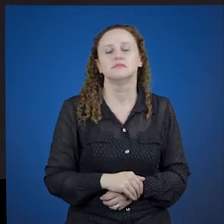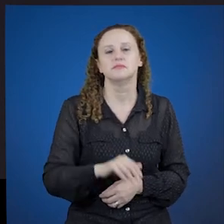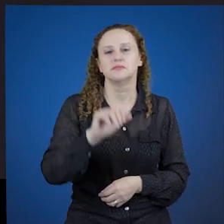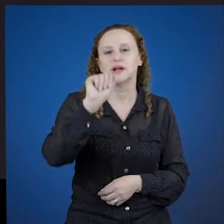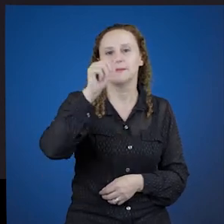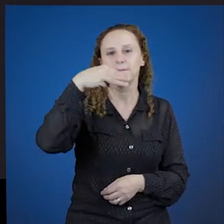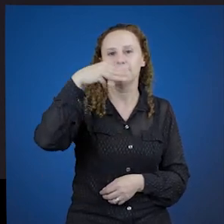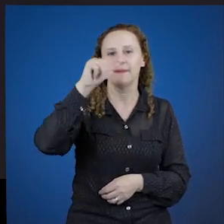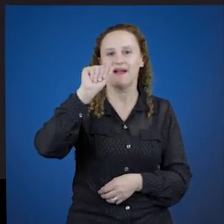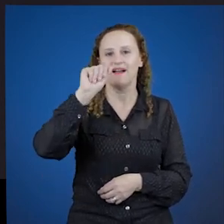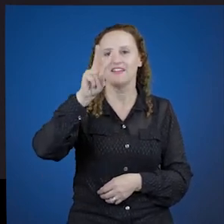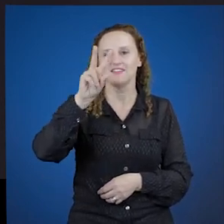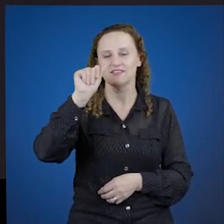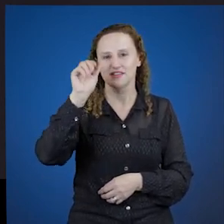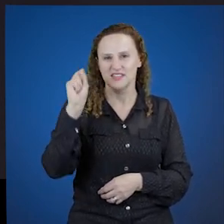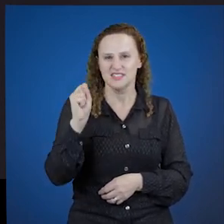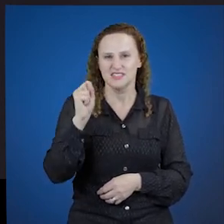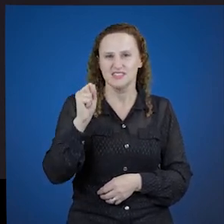Ele